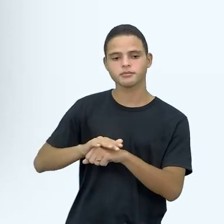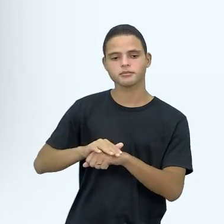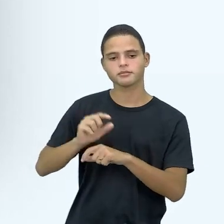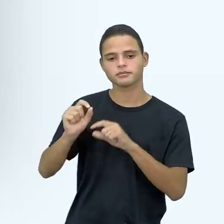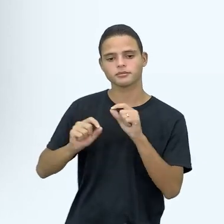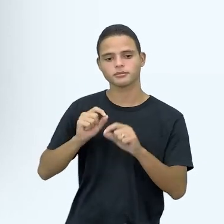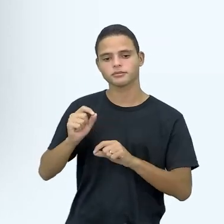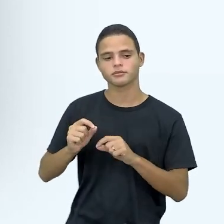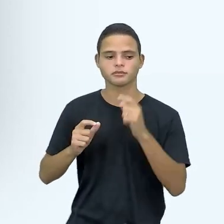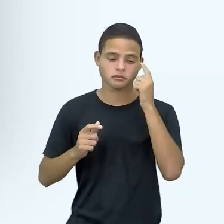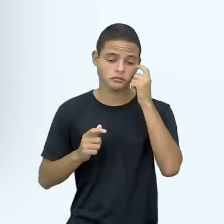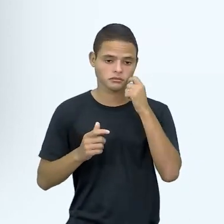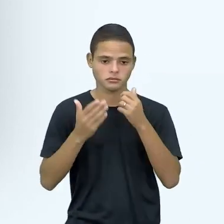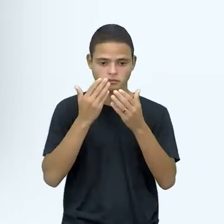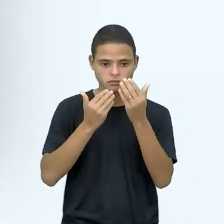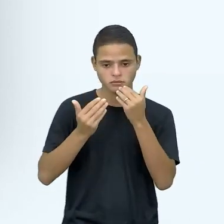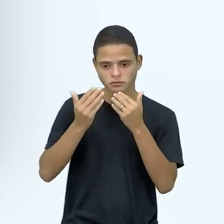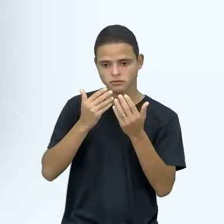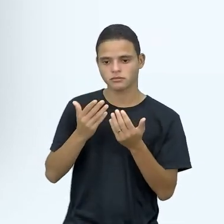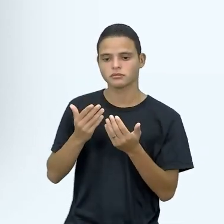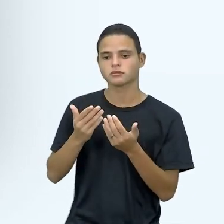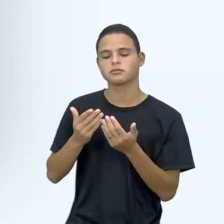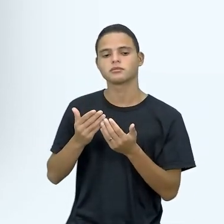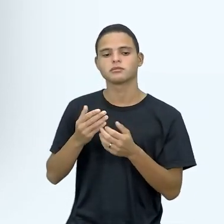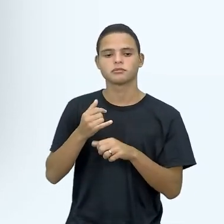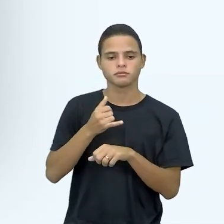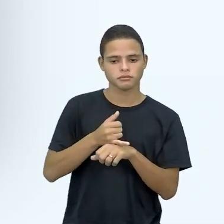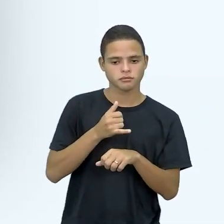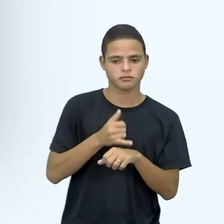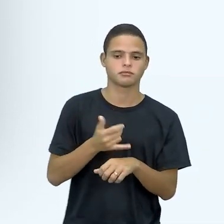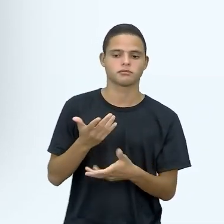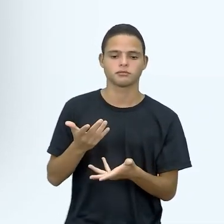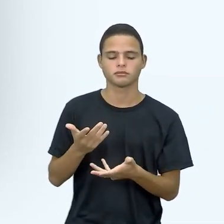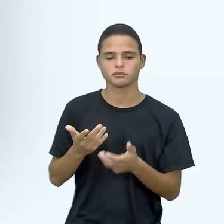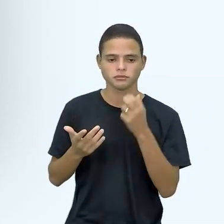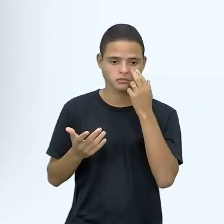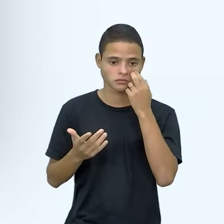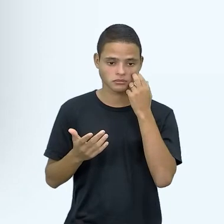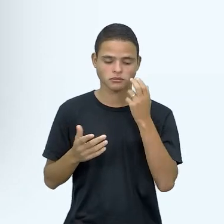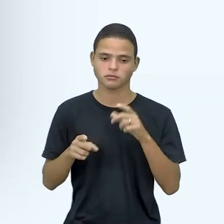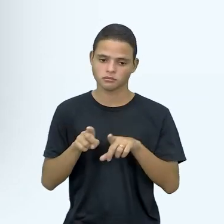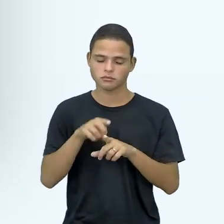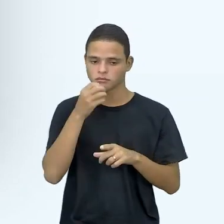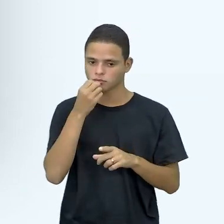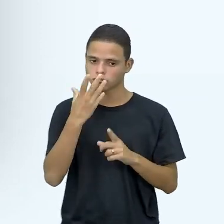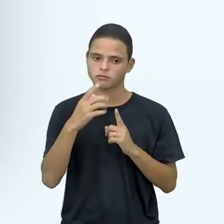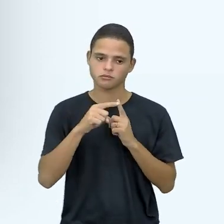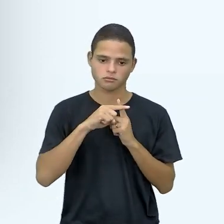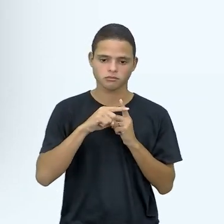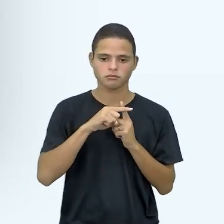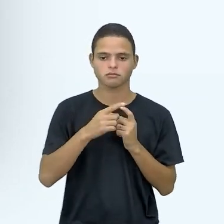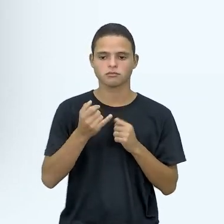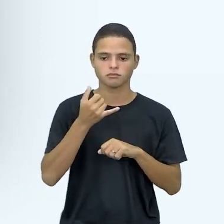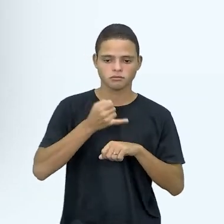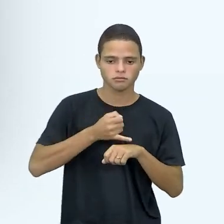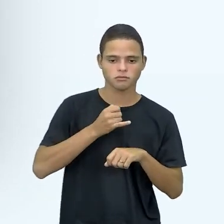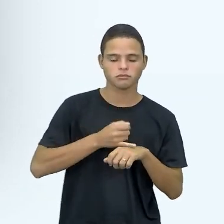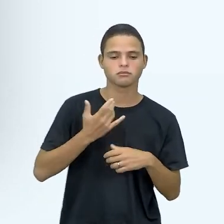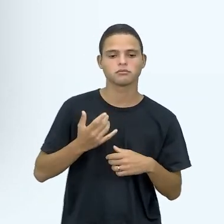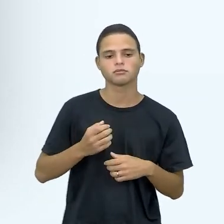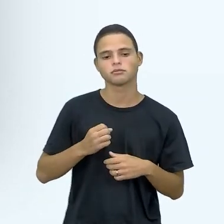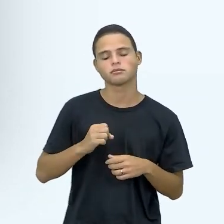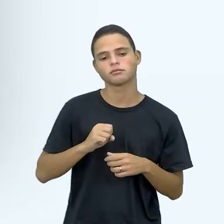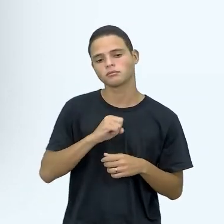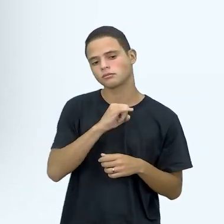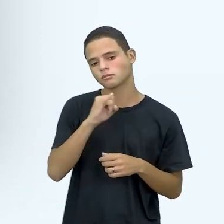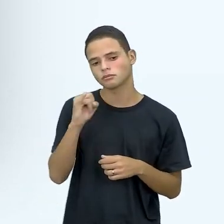aumentar a ingestão de alimentos ricos em ferro, né, que é necessário e benéfico, né, nos casos de anemia ferro-priva, né, mas em